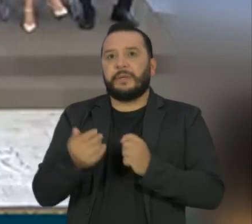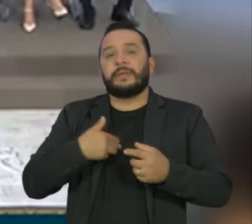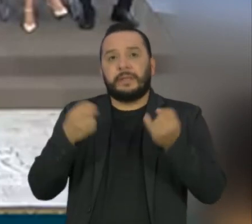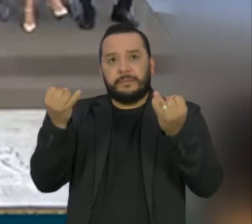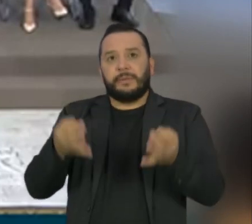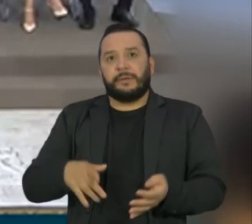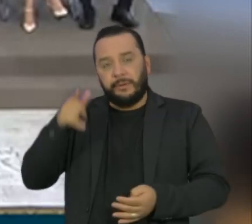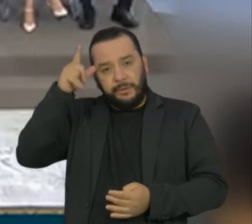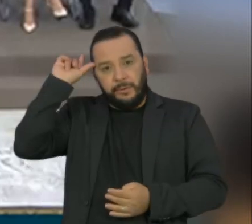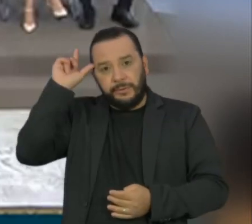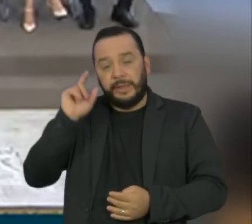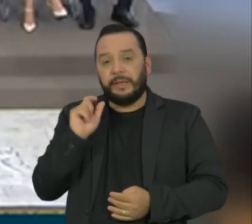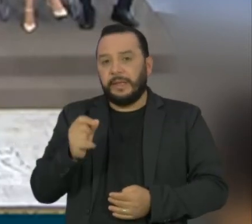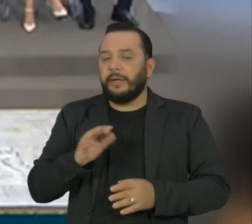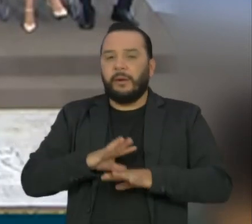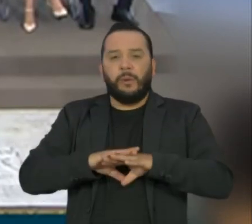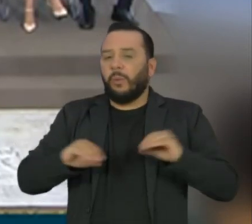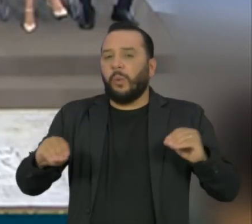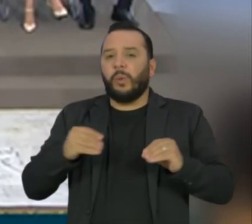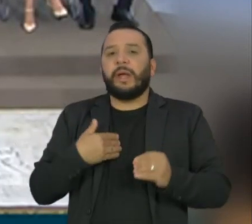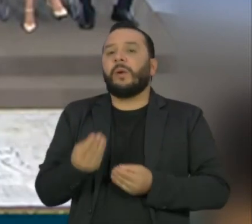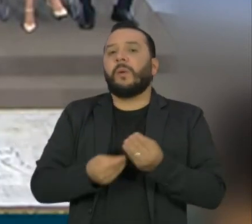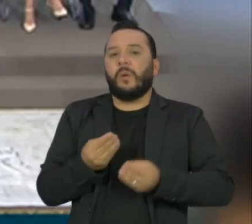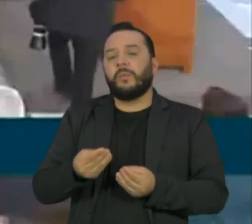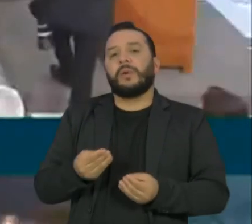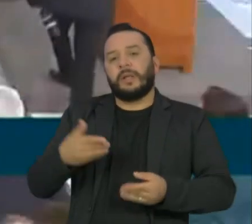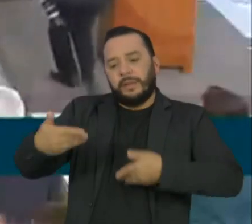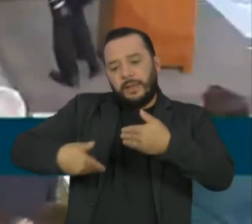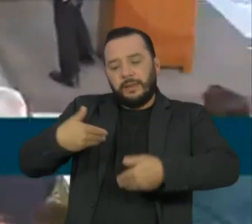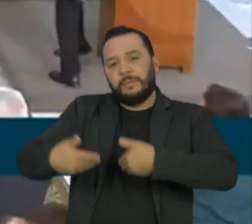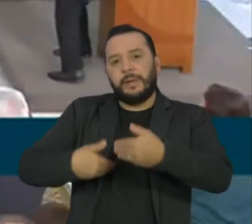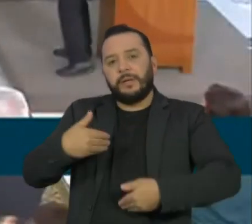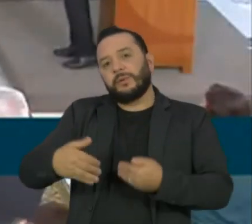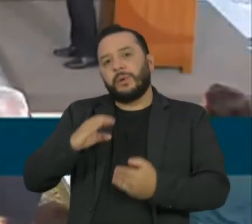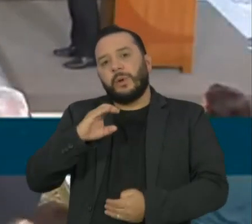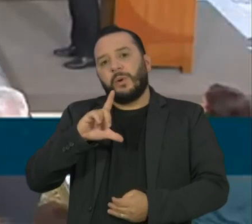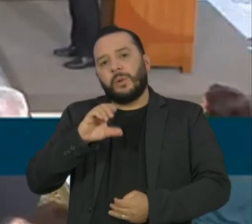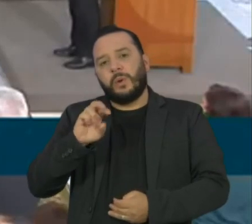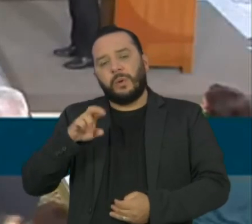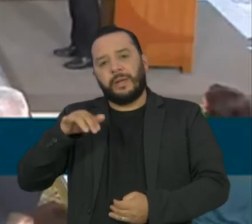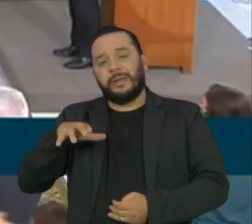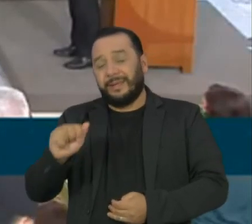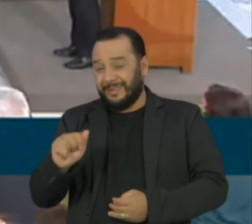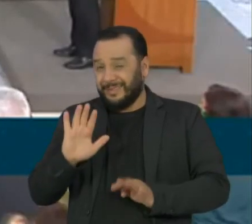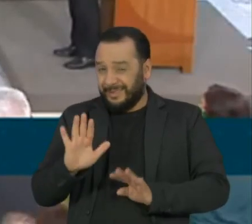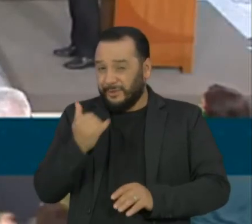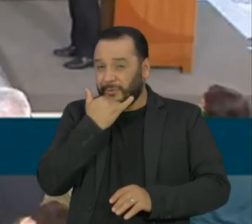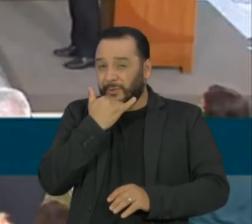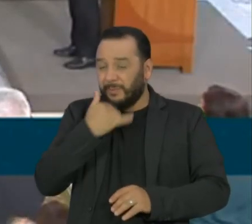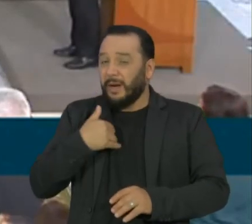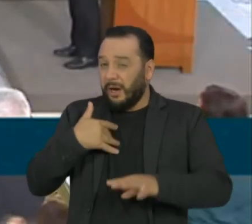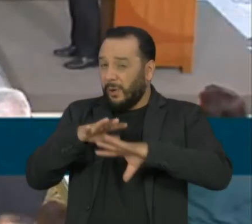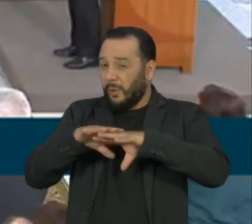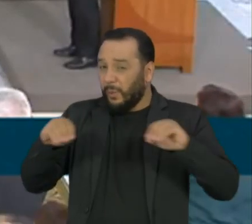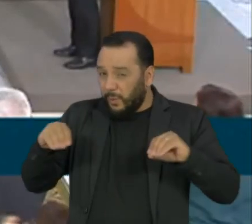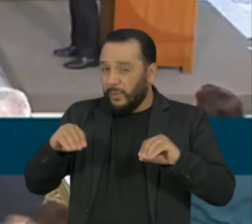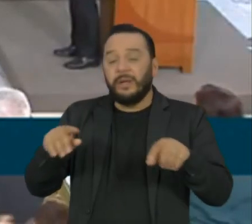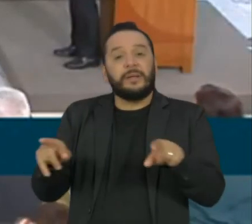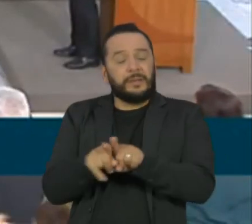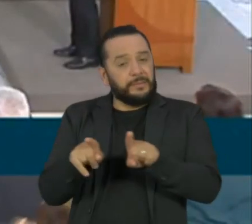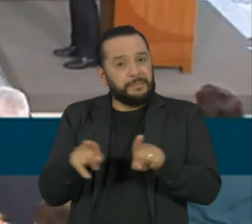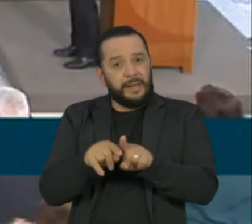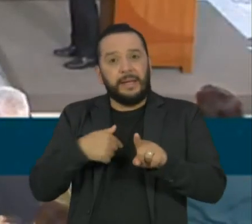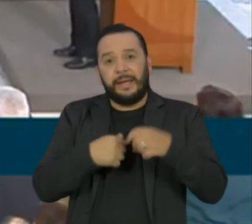evento de ontem que se curou com o uso do medicamento. Estudos mostram que a cura ou o agravamento acontecem